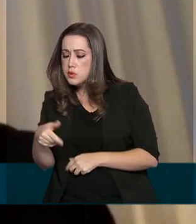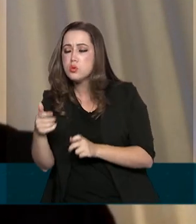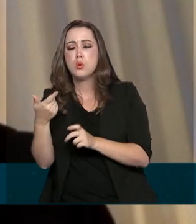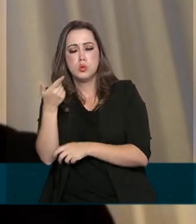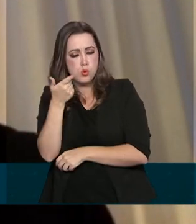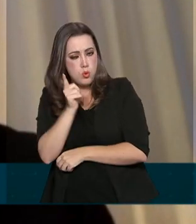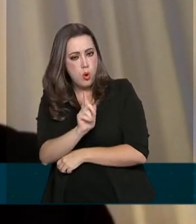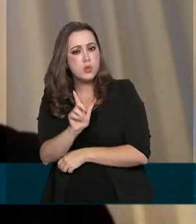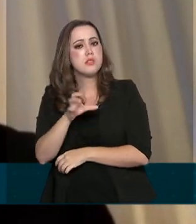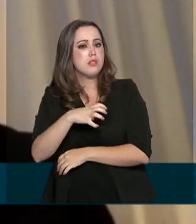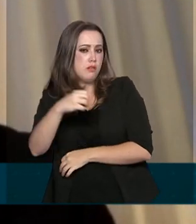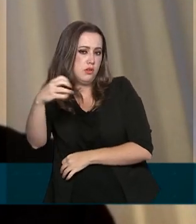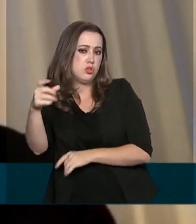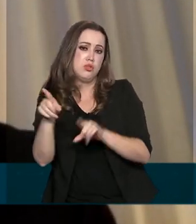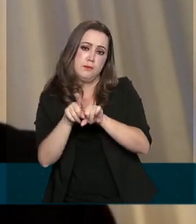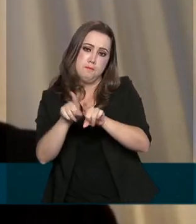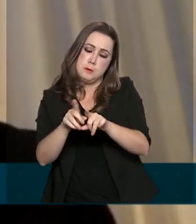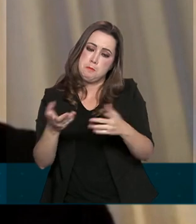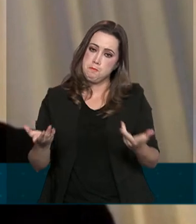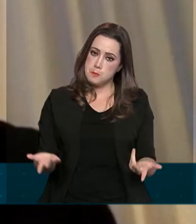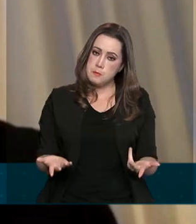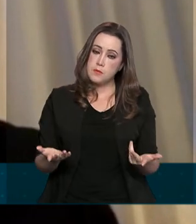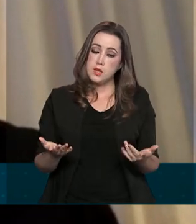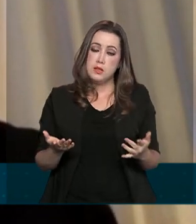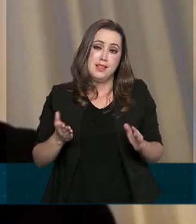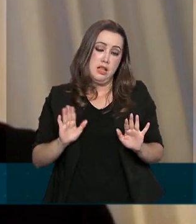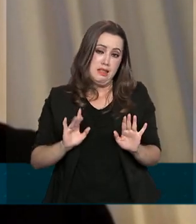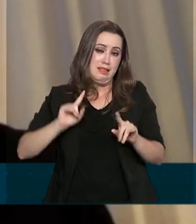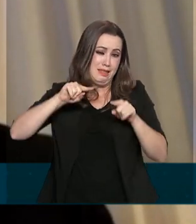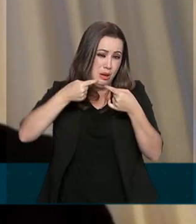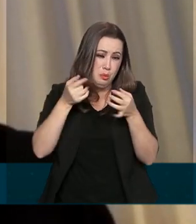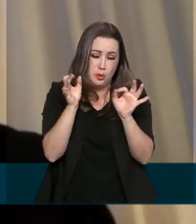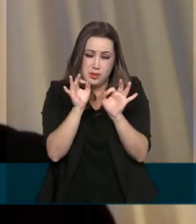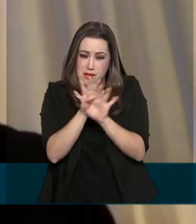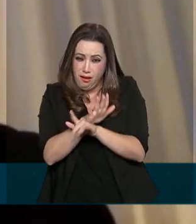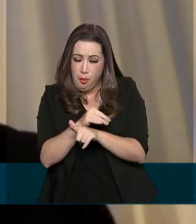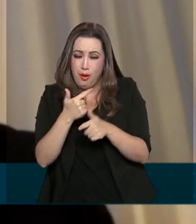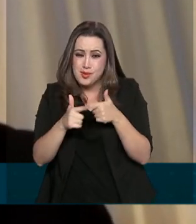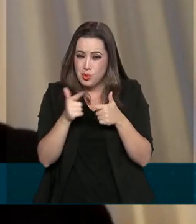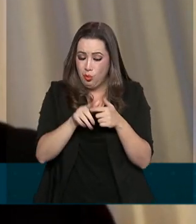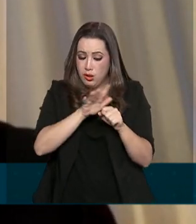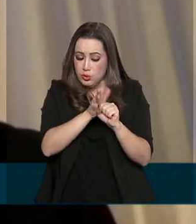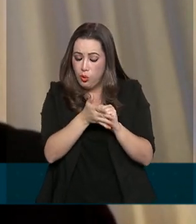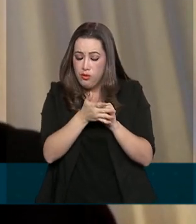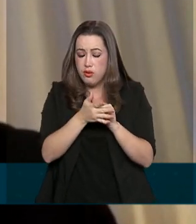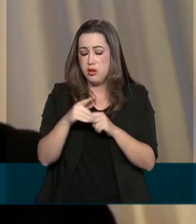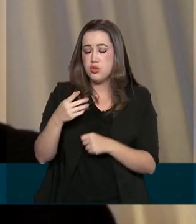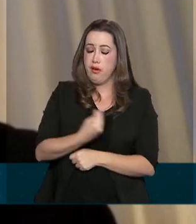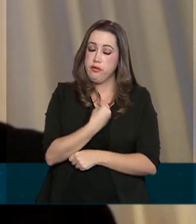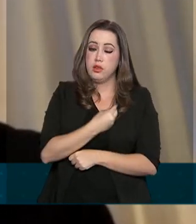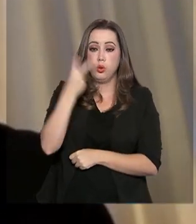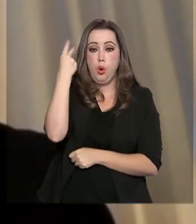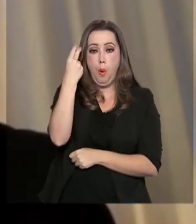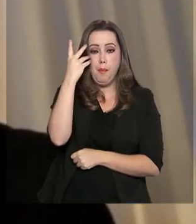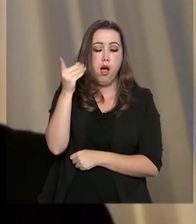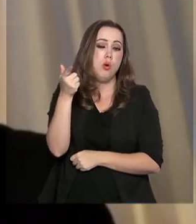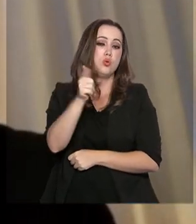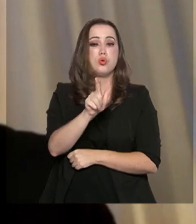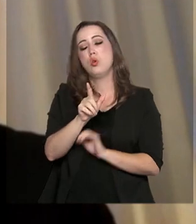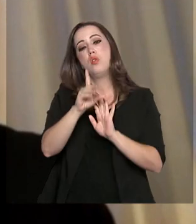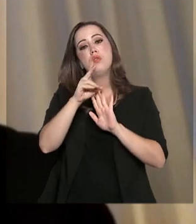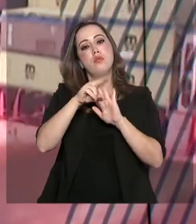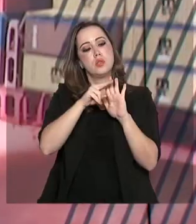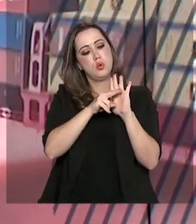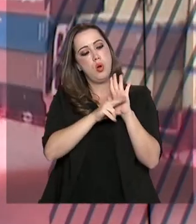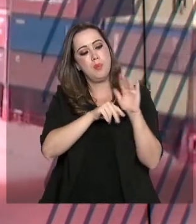utilizando os serviços aéreos. Então, logo, retornemos à normalidade, os direitos voltarão a ser como eram